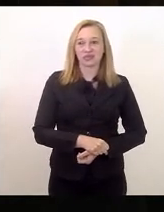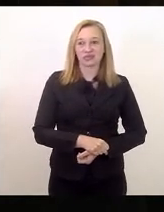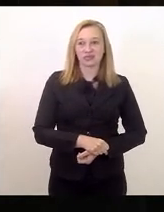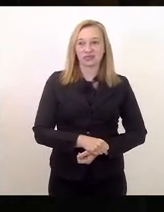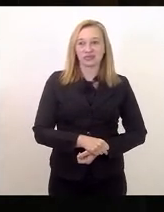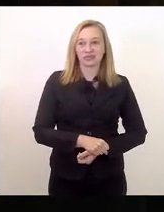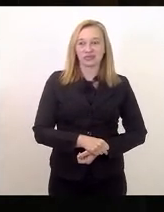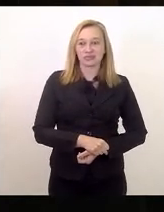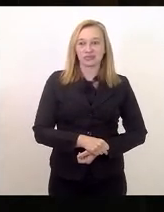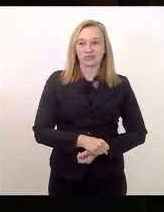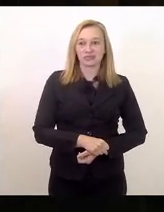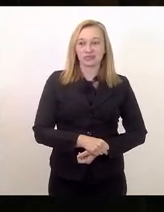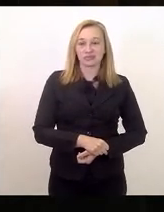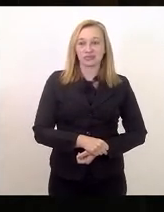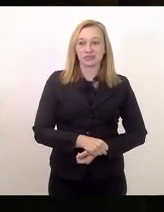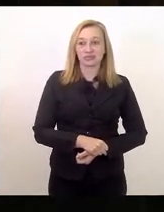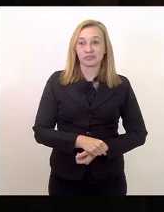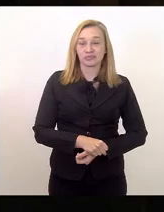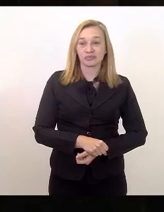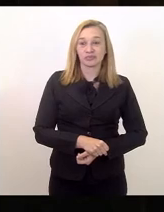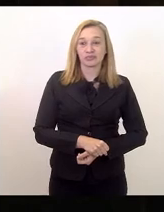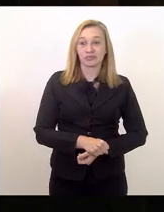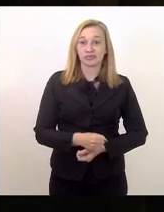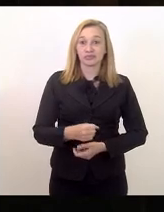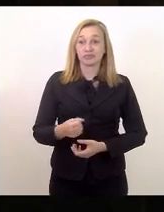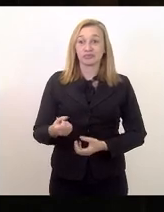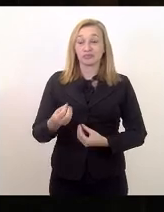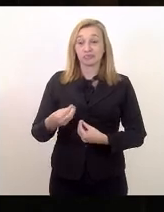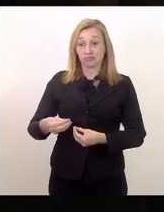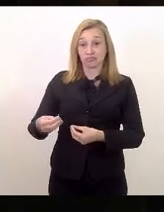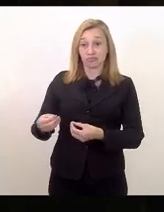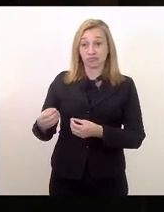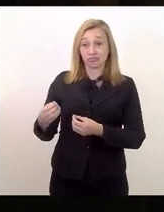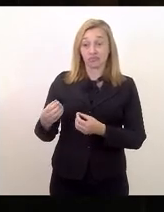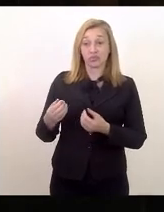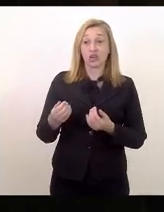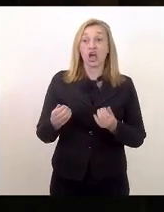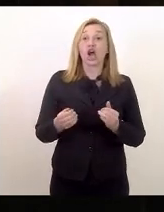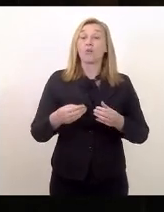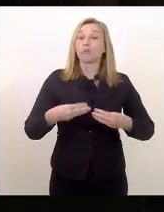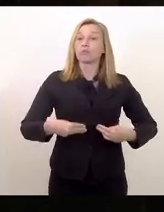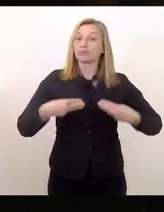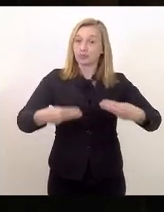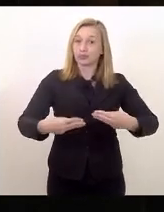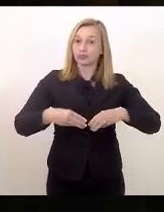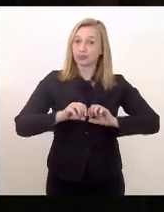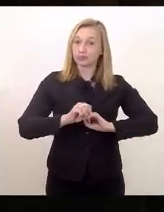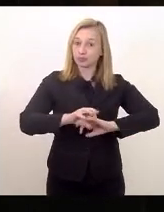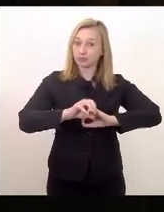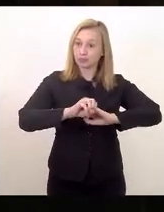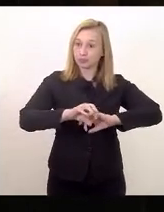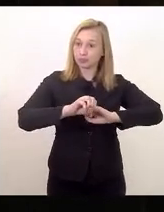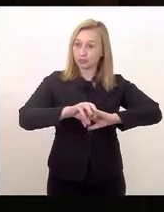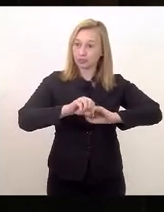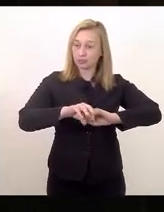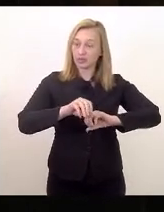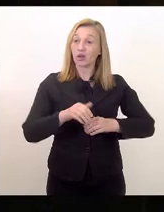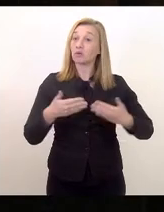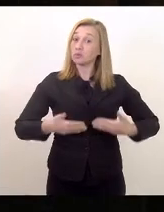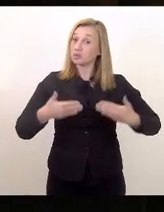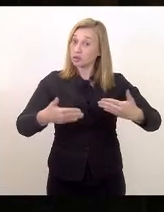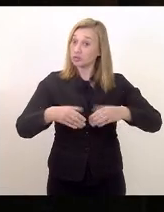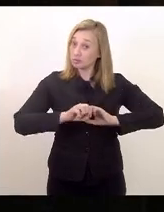para mim, por um grande desconhecido, que é o Ministro da Educação. O Ministro da